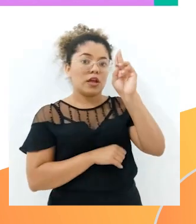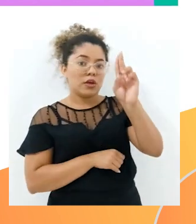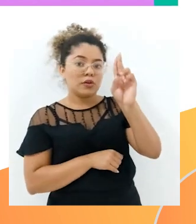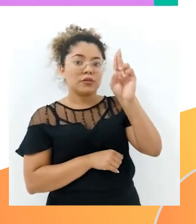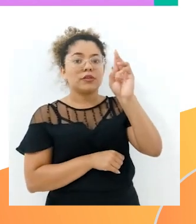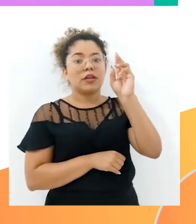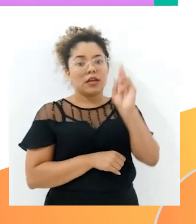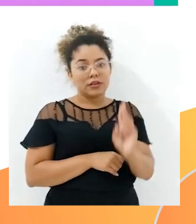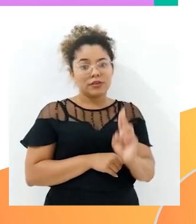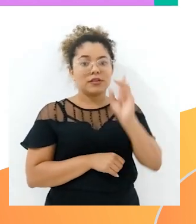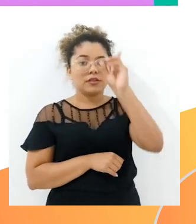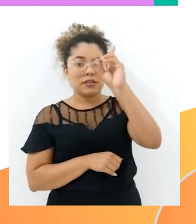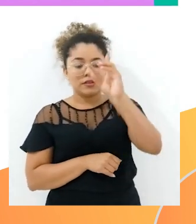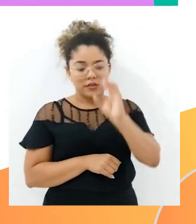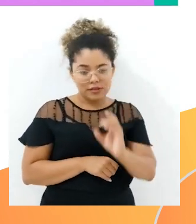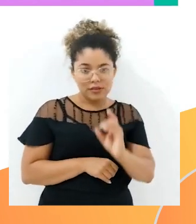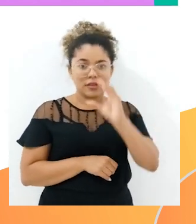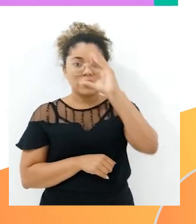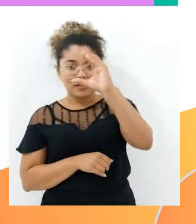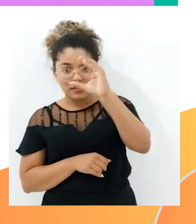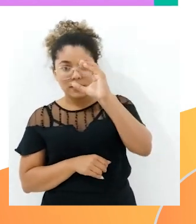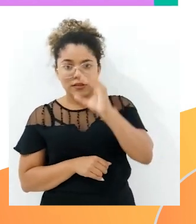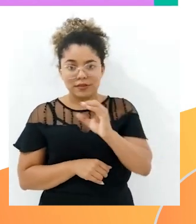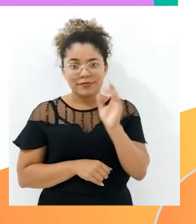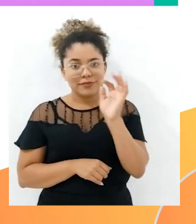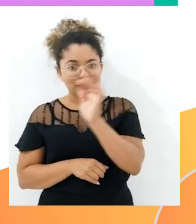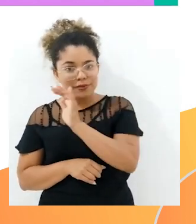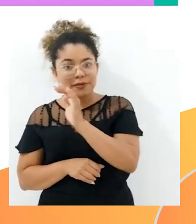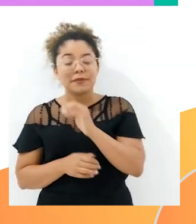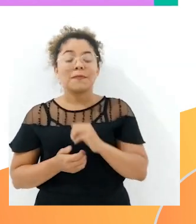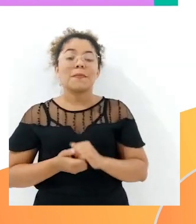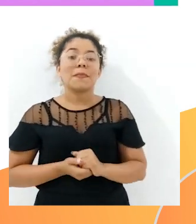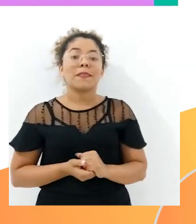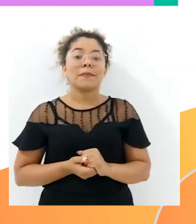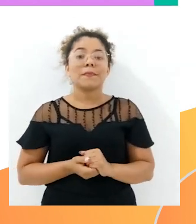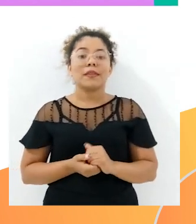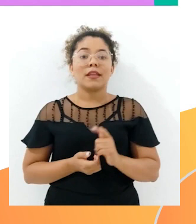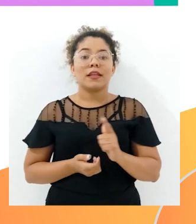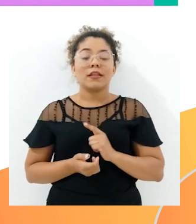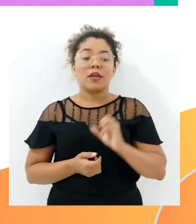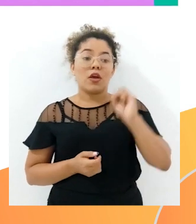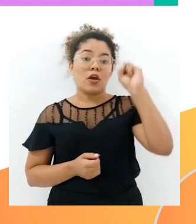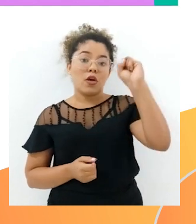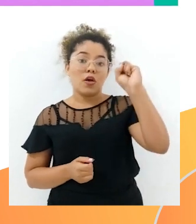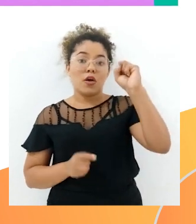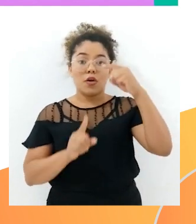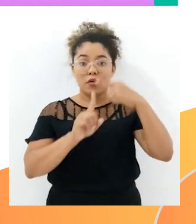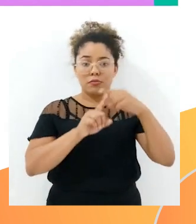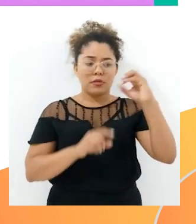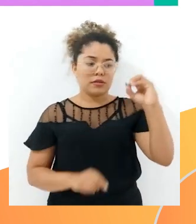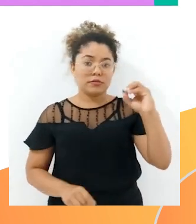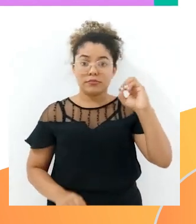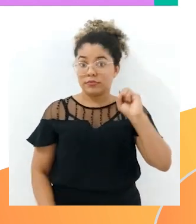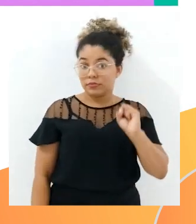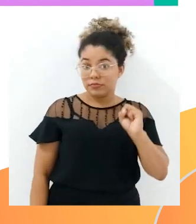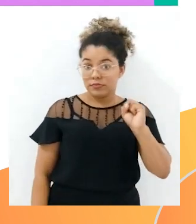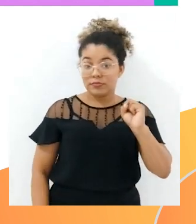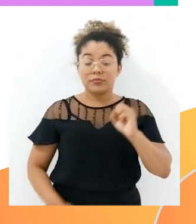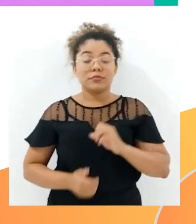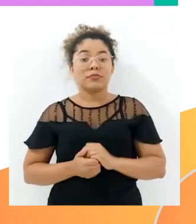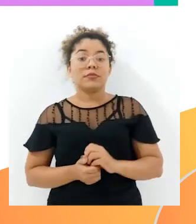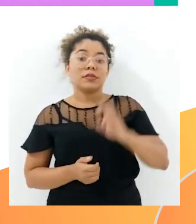Unidade com unidade, dezena com dezena e assim por diante. Então, eu tenho 8 mais 0 é 8,